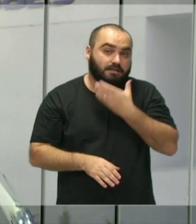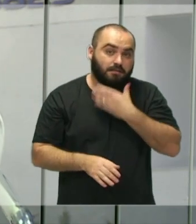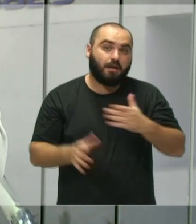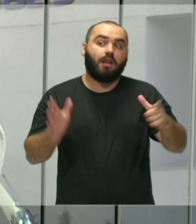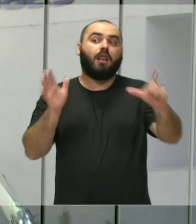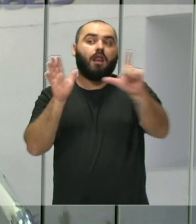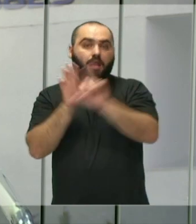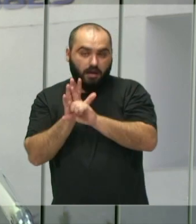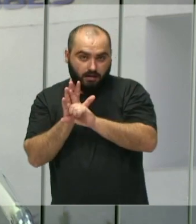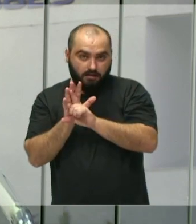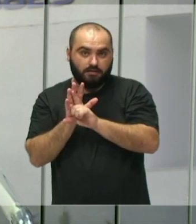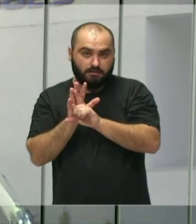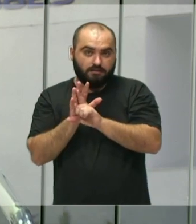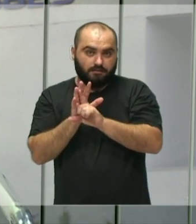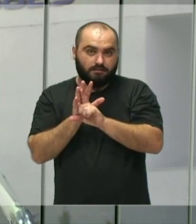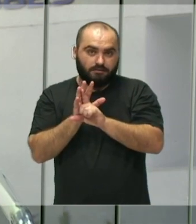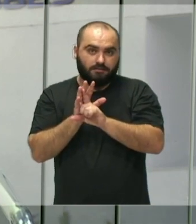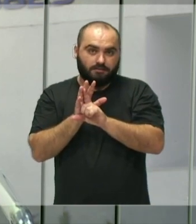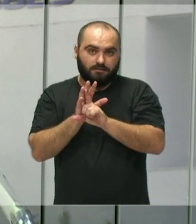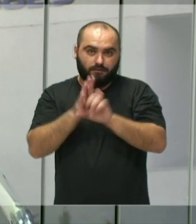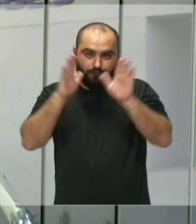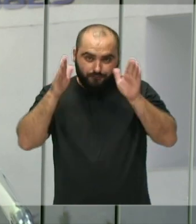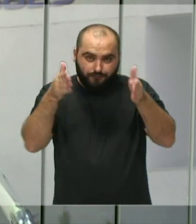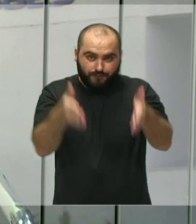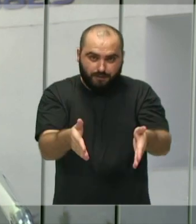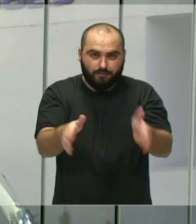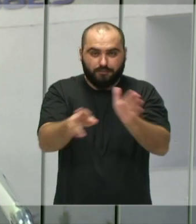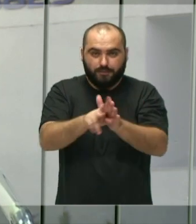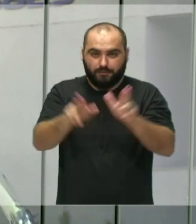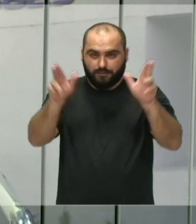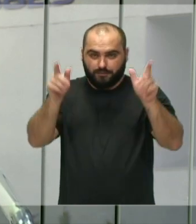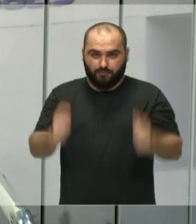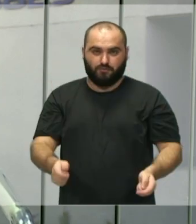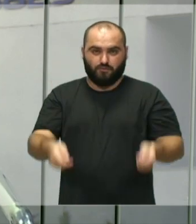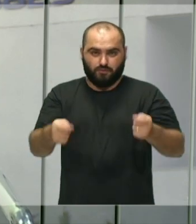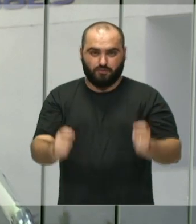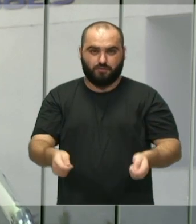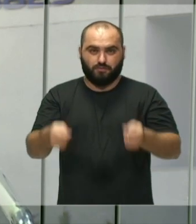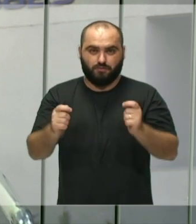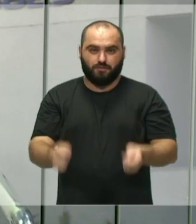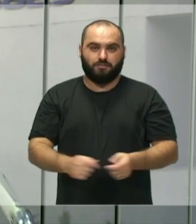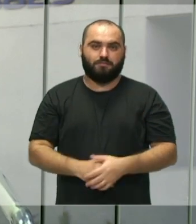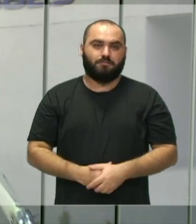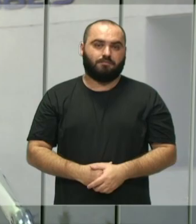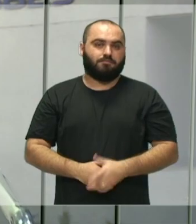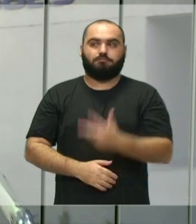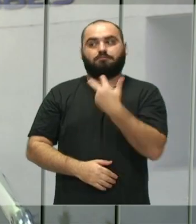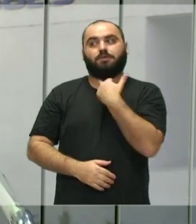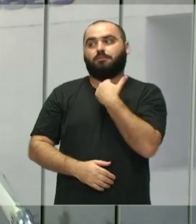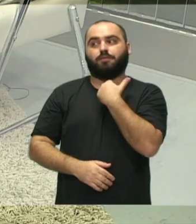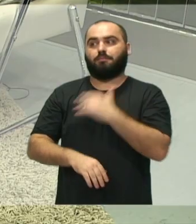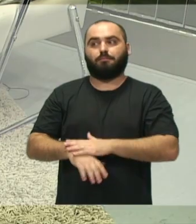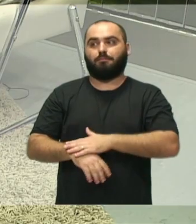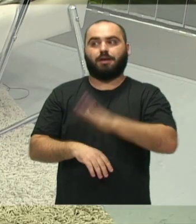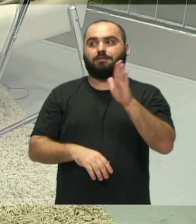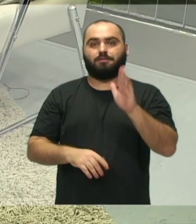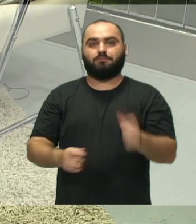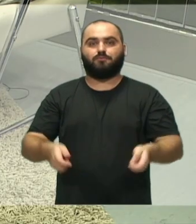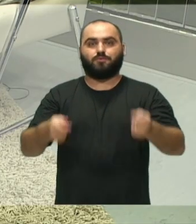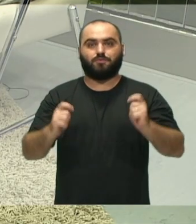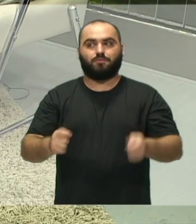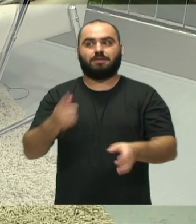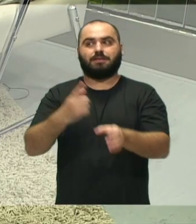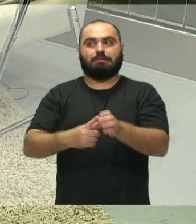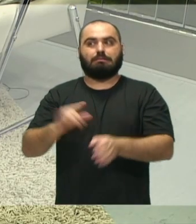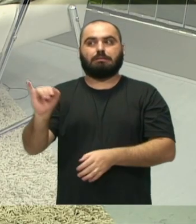carroças, né, carroças com tração animal para recicladores, não vai mais ter carroça nenhum com cavalo na